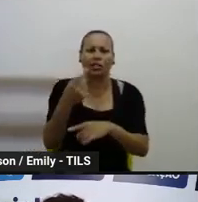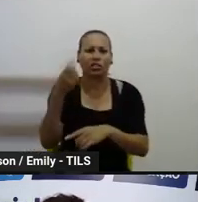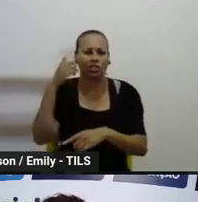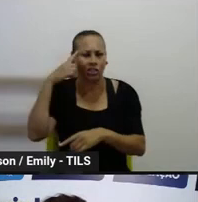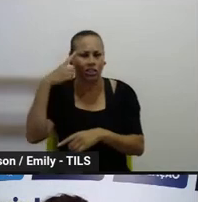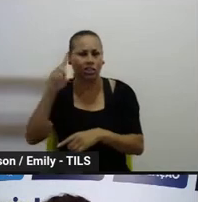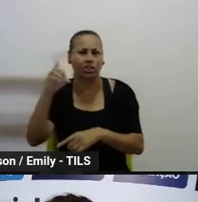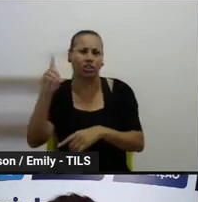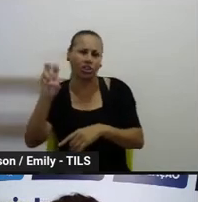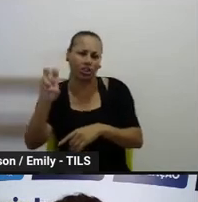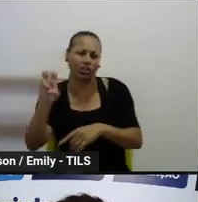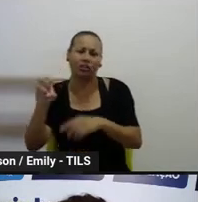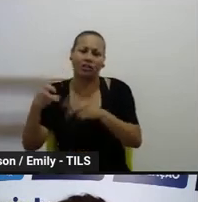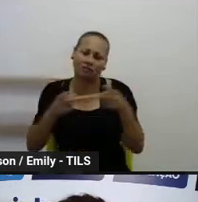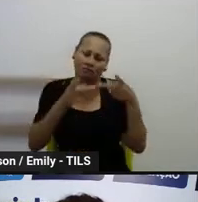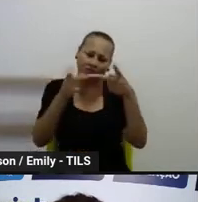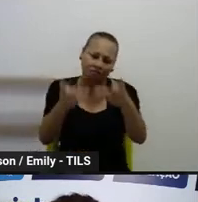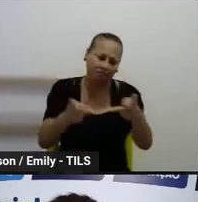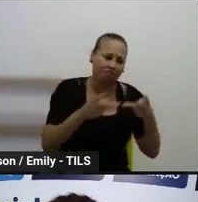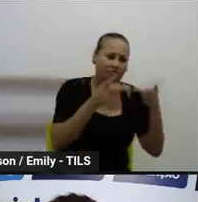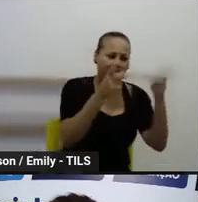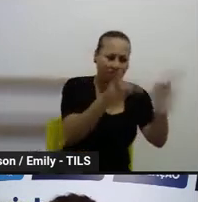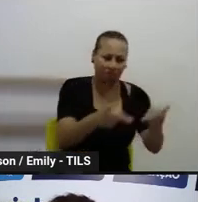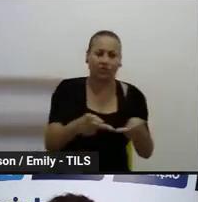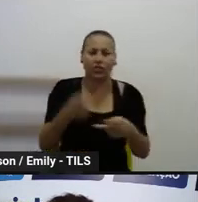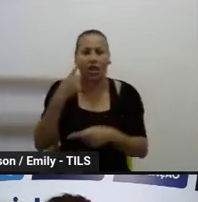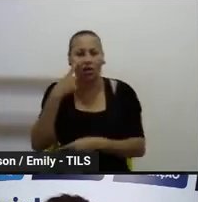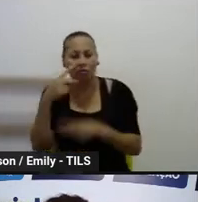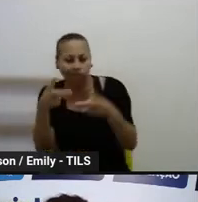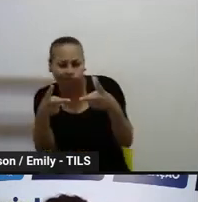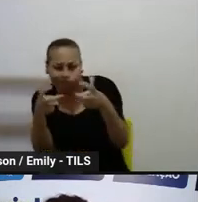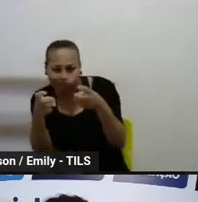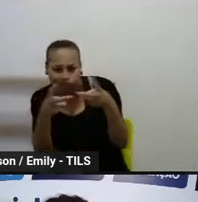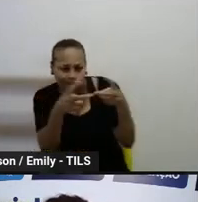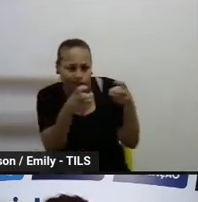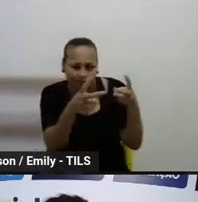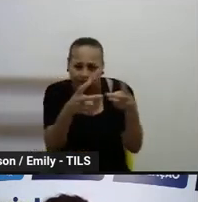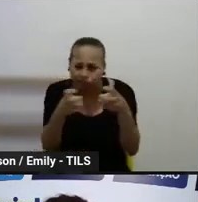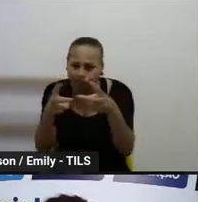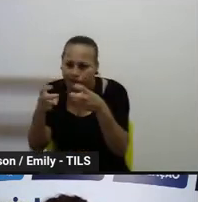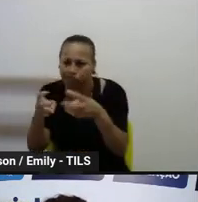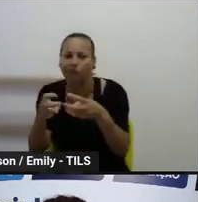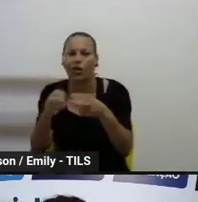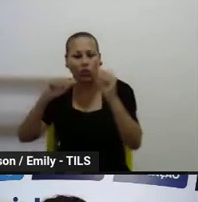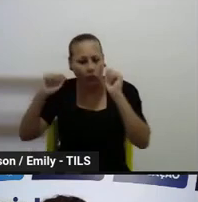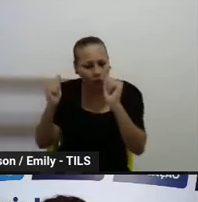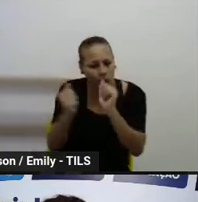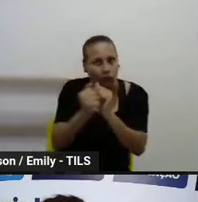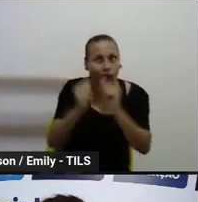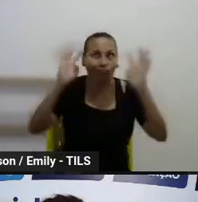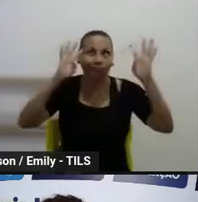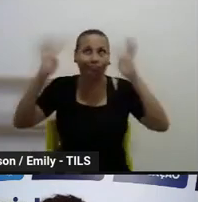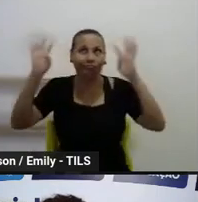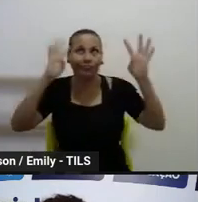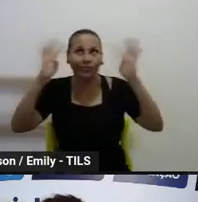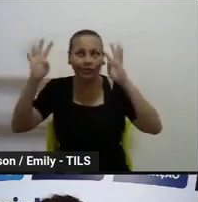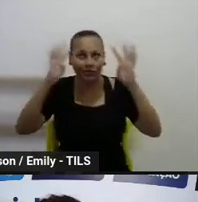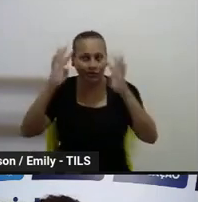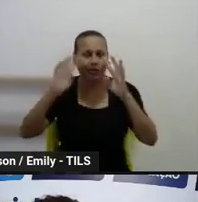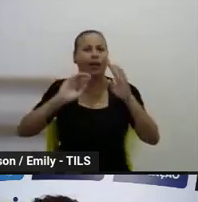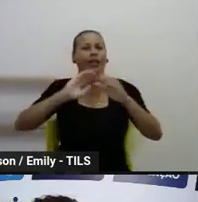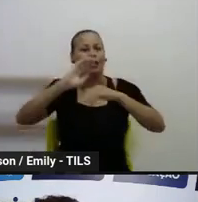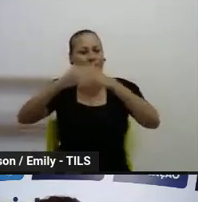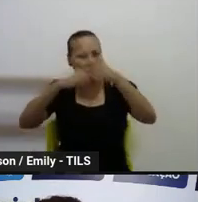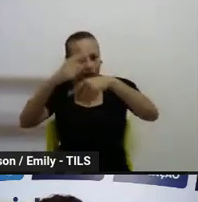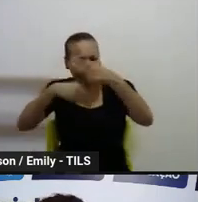e trarão o que foi observado para a gente junto pensar em ações voltadas a